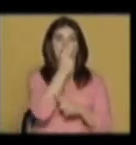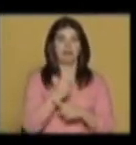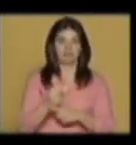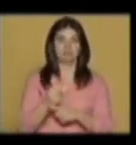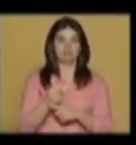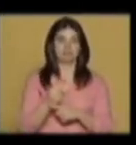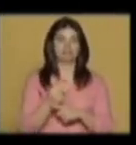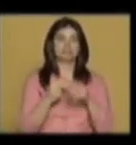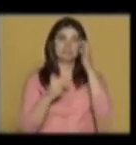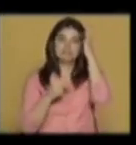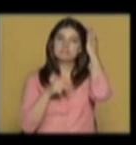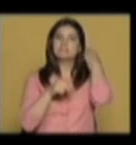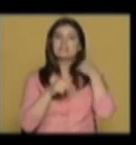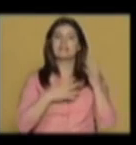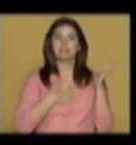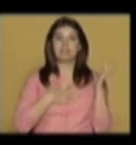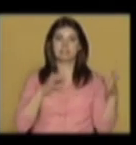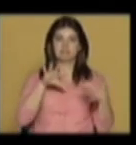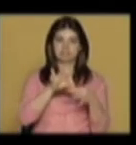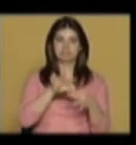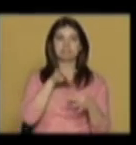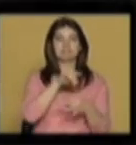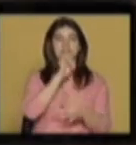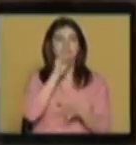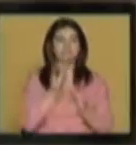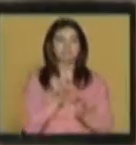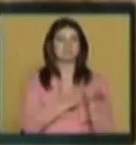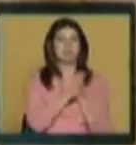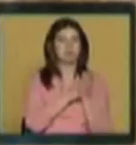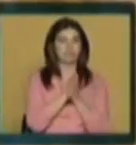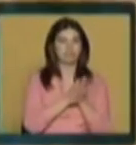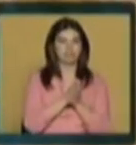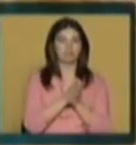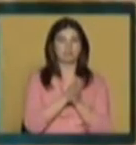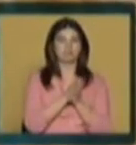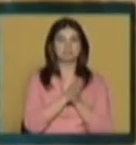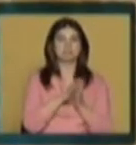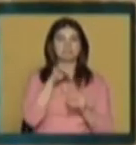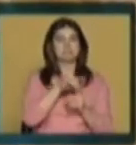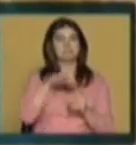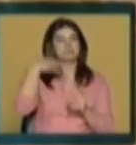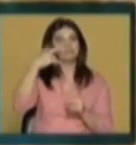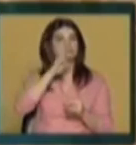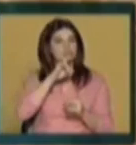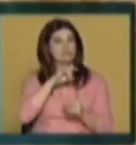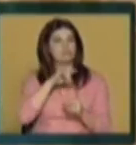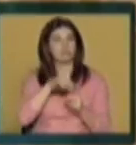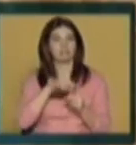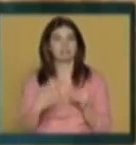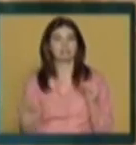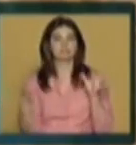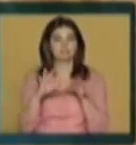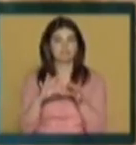performativas, nomeadamente a dança, têm que aproveitar precisamente essa possibilidade que é,